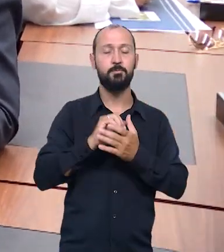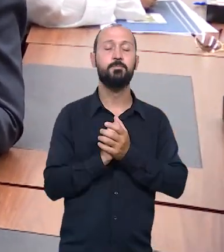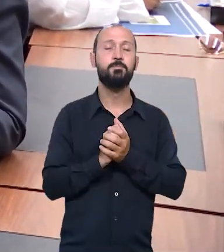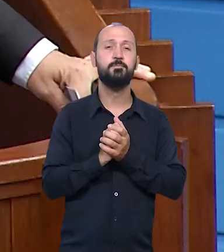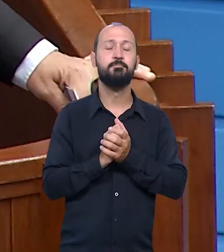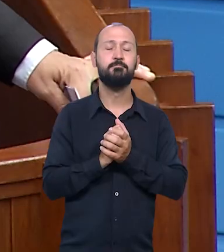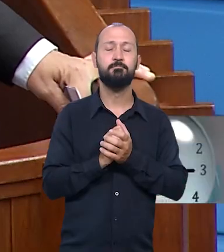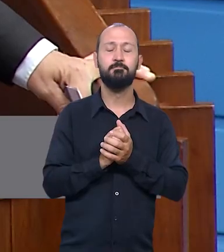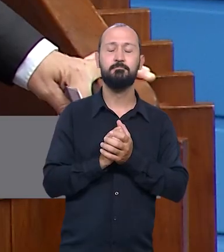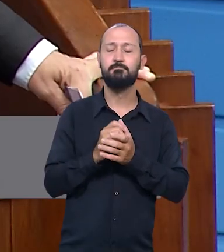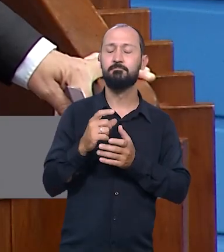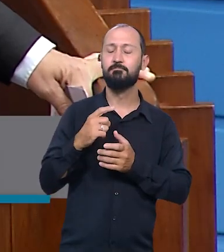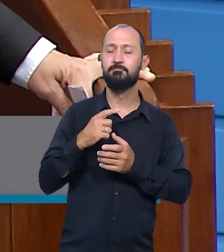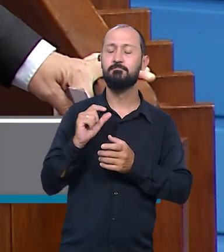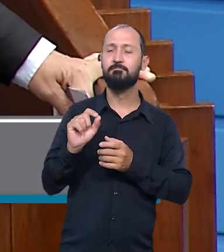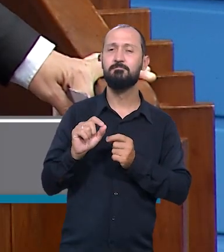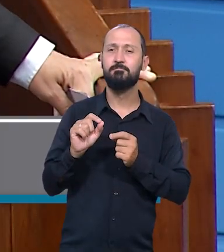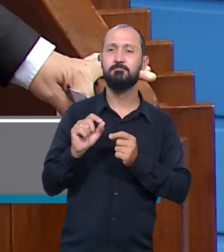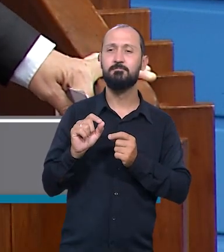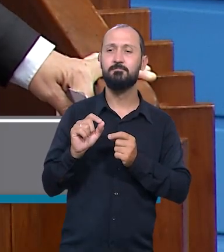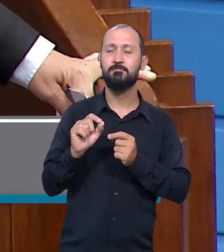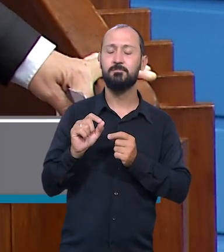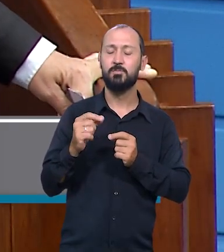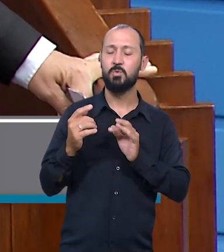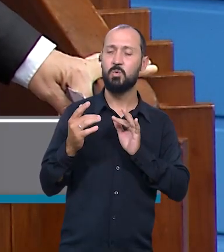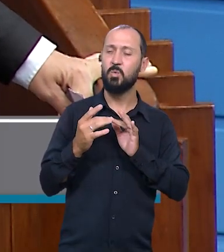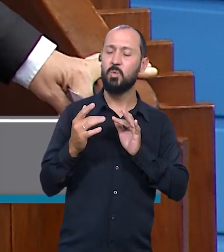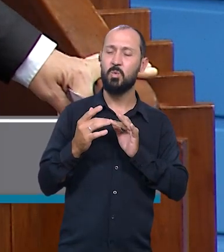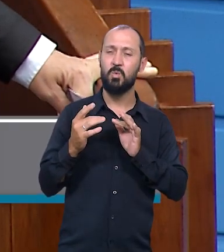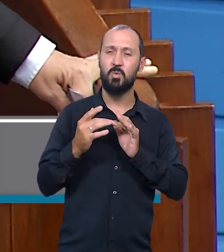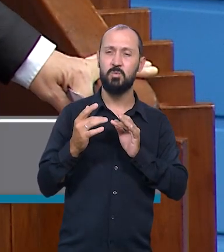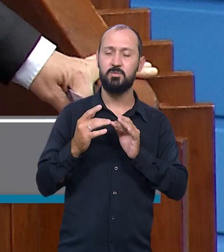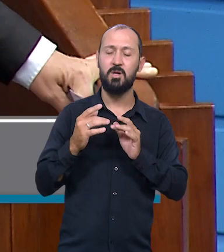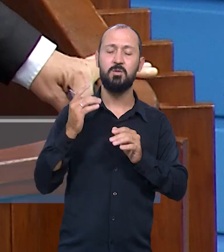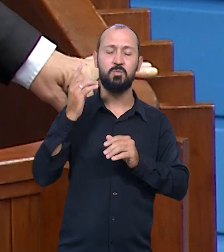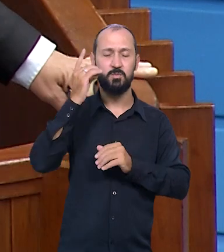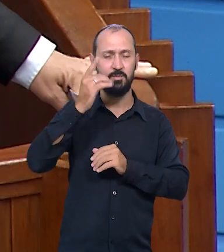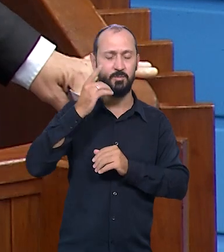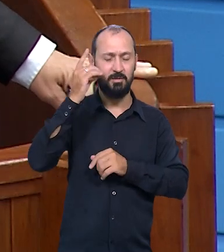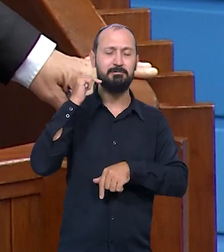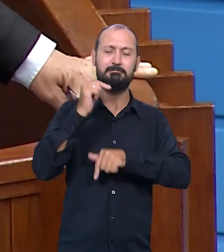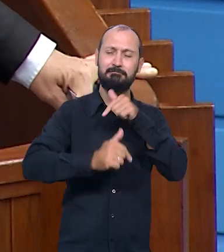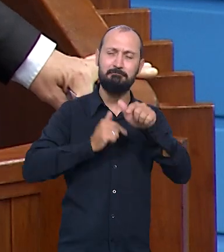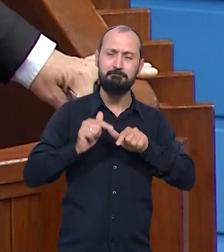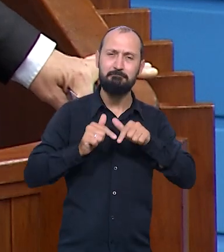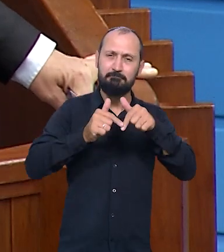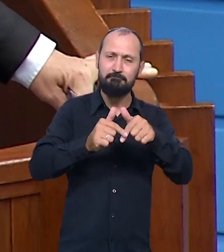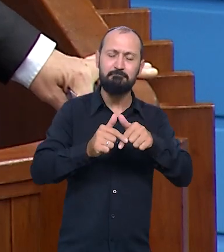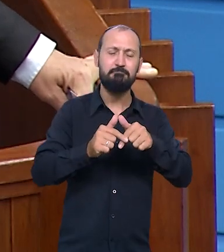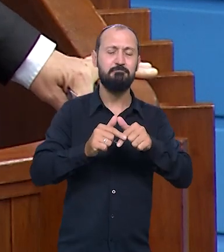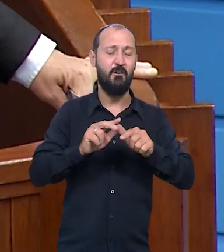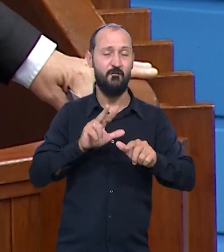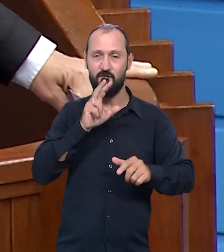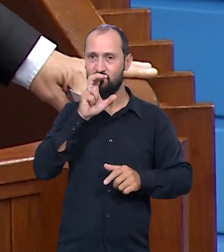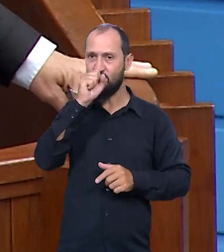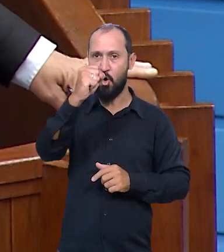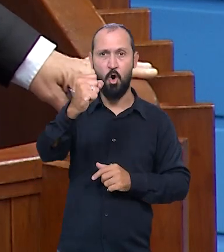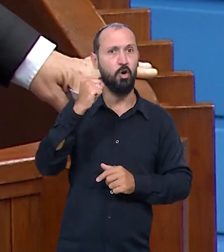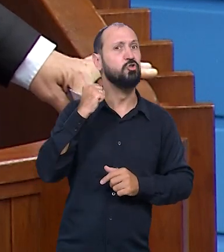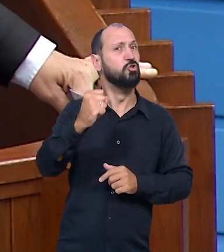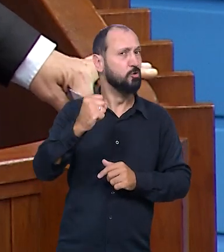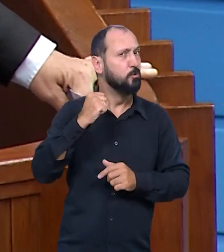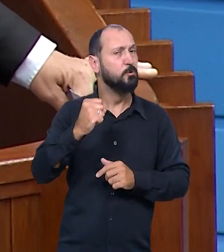17. E tirou do nosso convívio um deputado atuante, vibrante